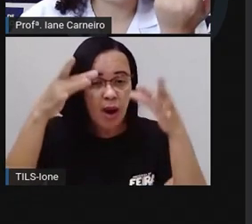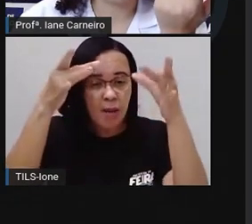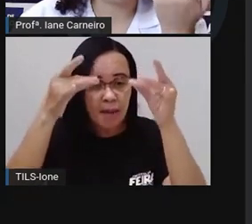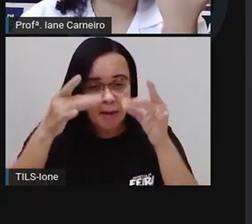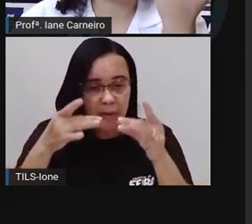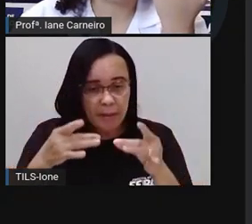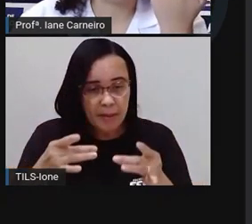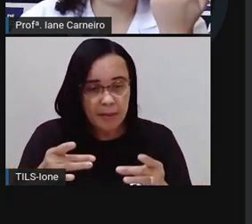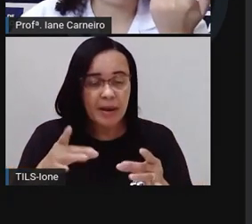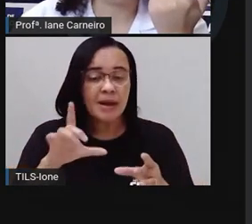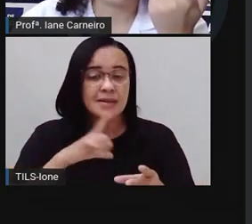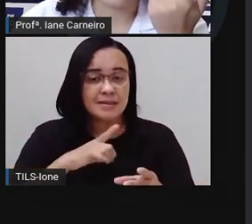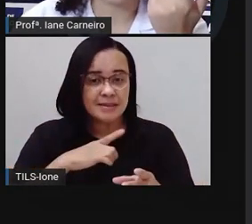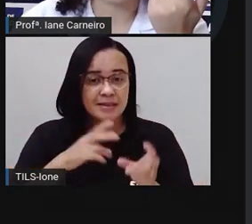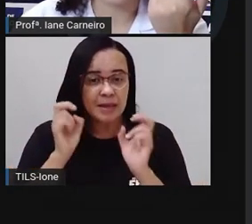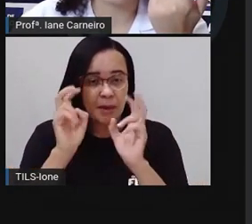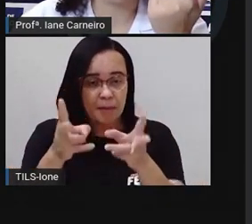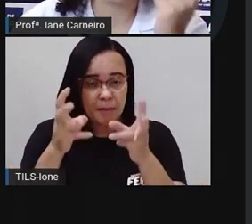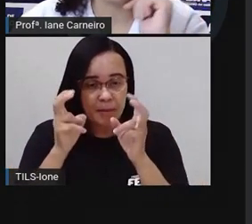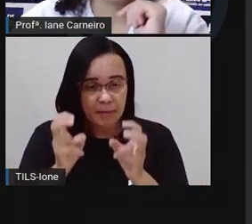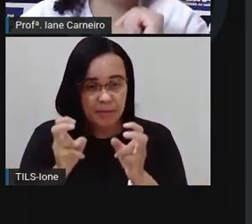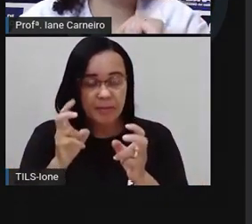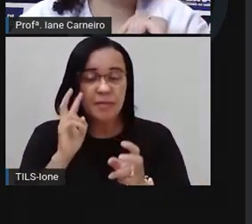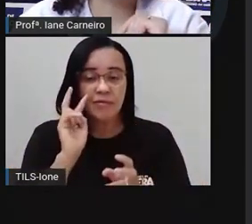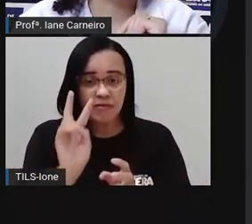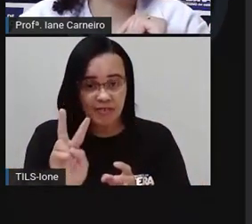outro canto da rua que vocês vão observar de lá, certo?